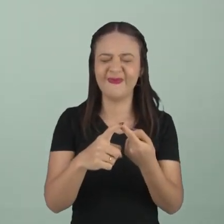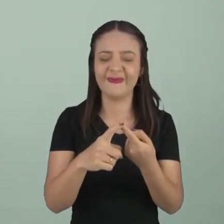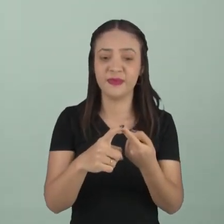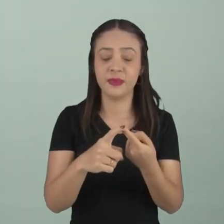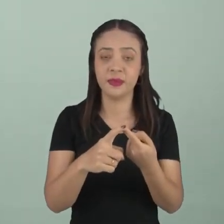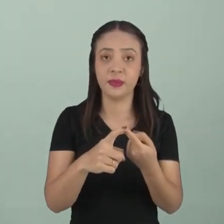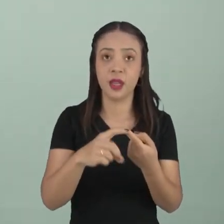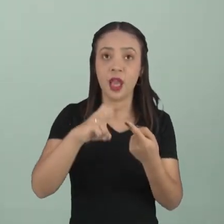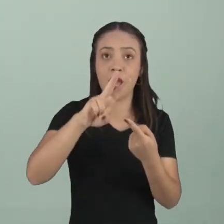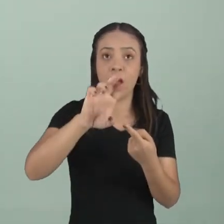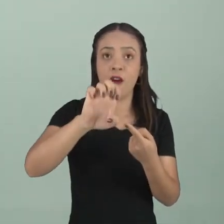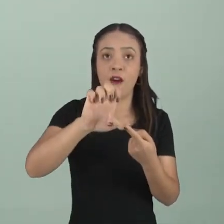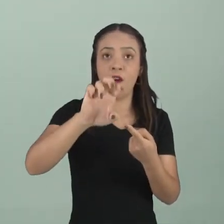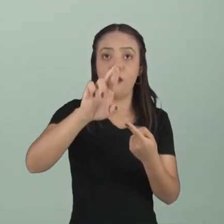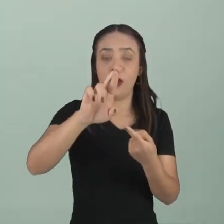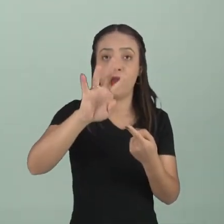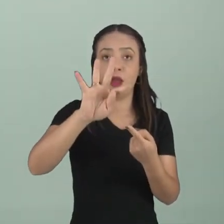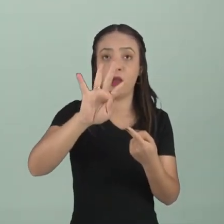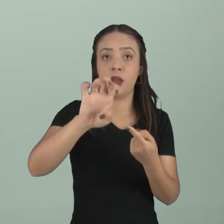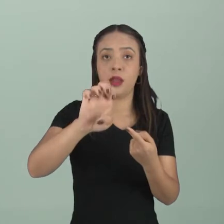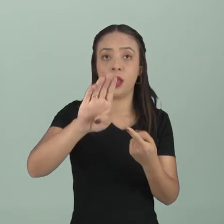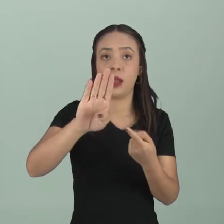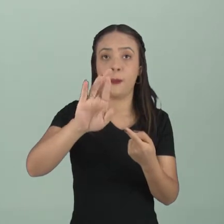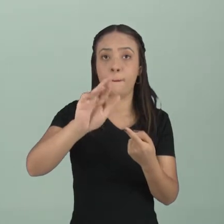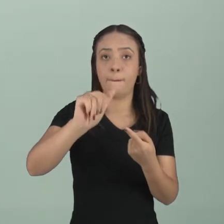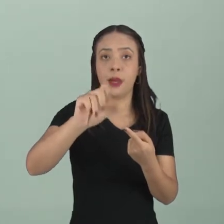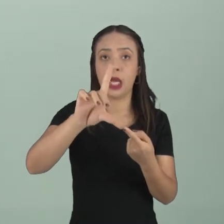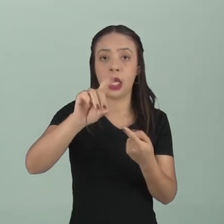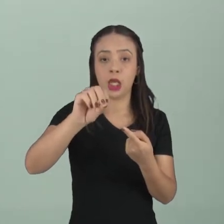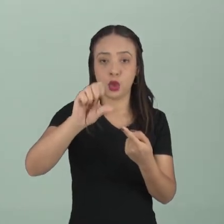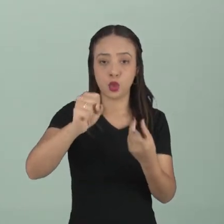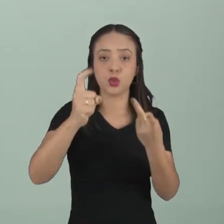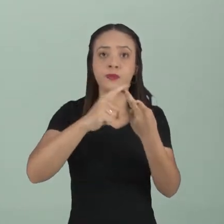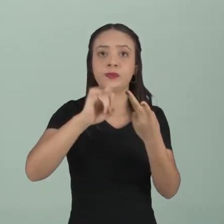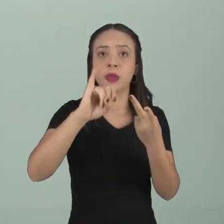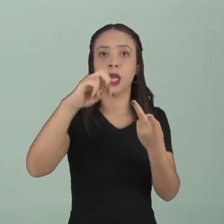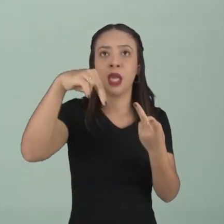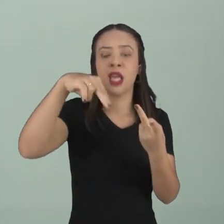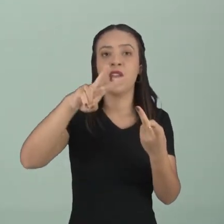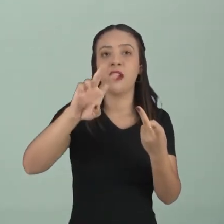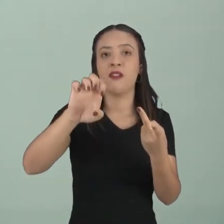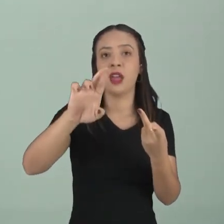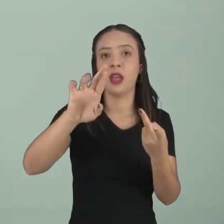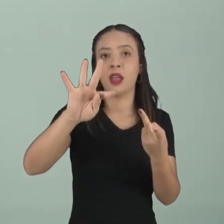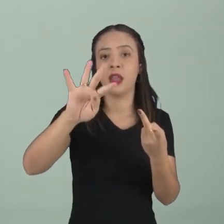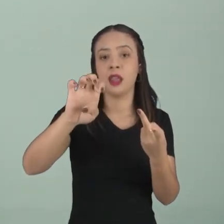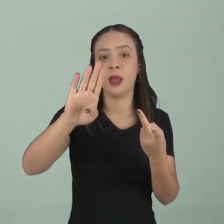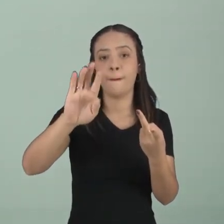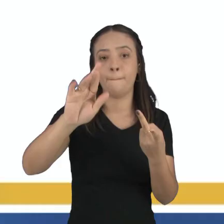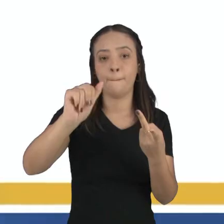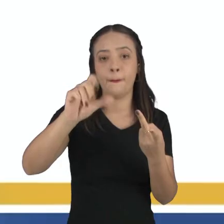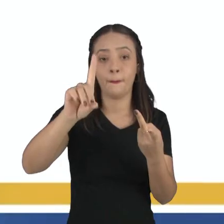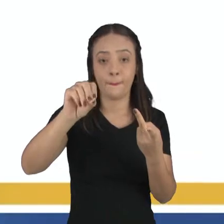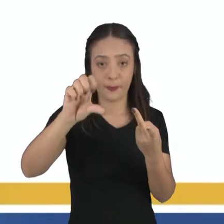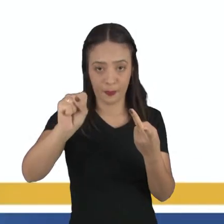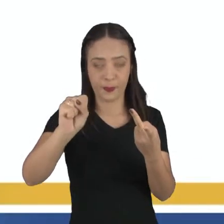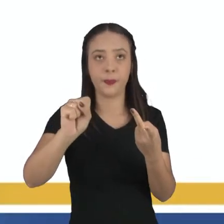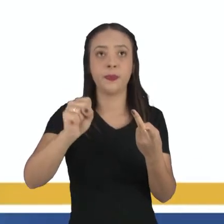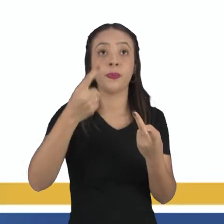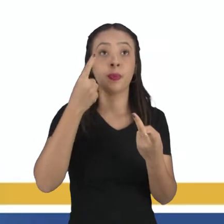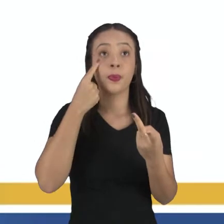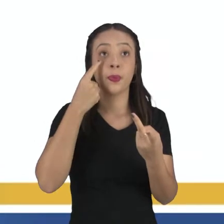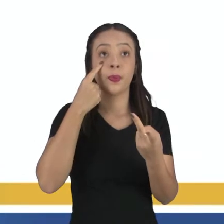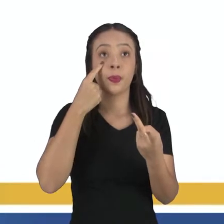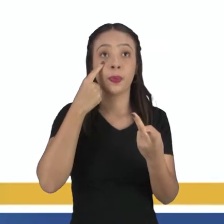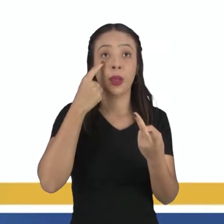invertebrados. A gente vai explorar essa classificação e trazer alguns exemplos para vocês. Então, vejam